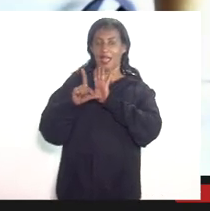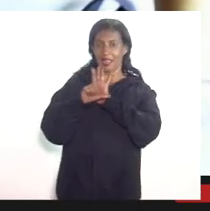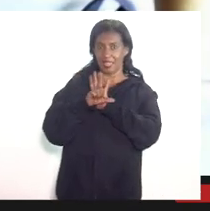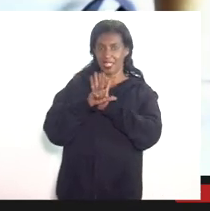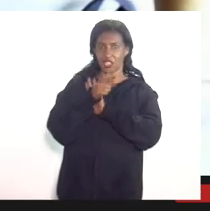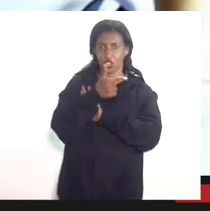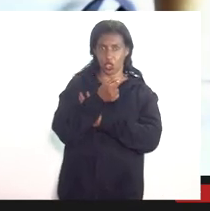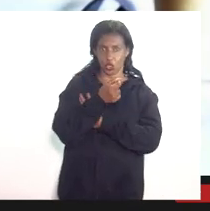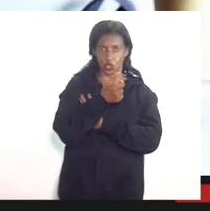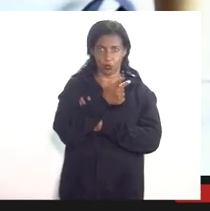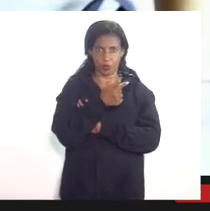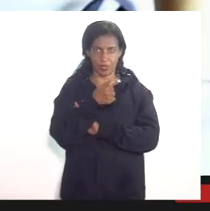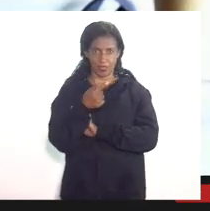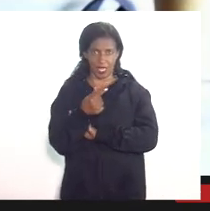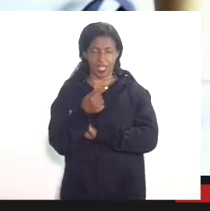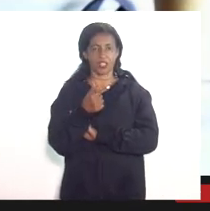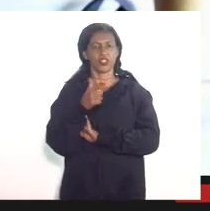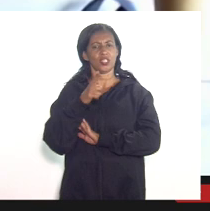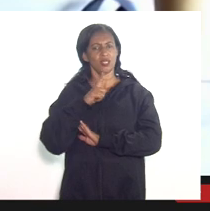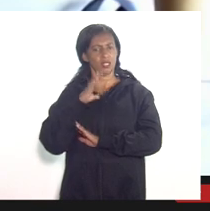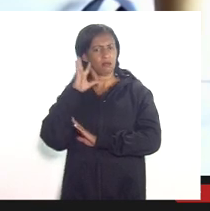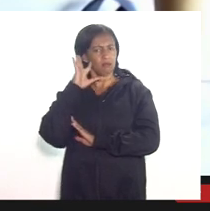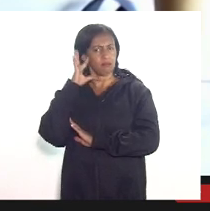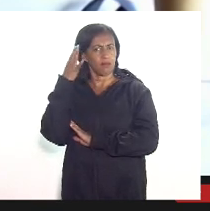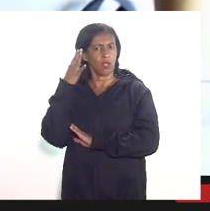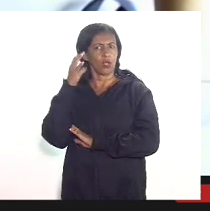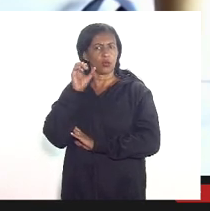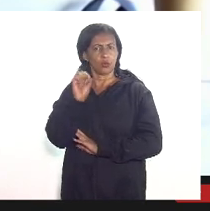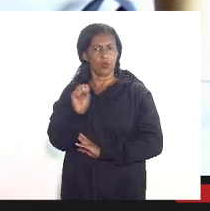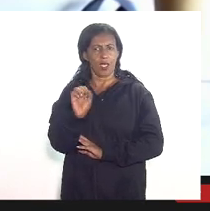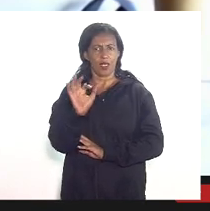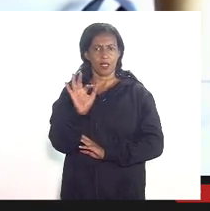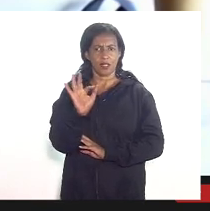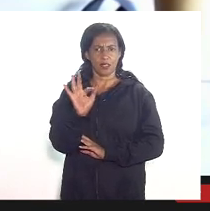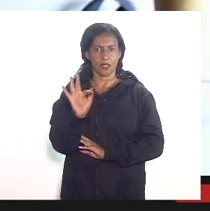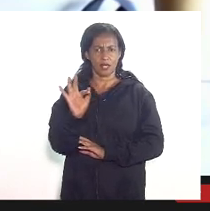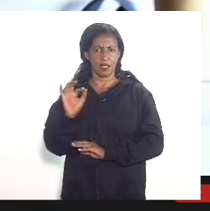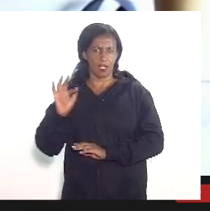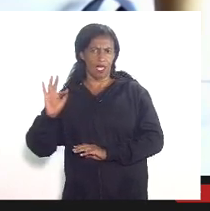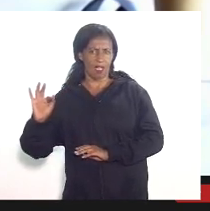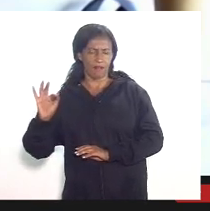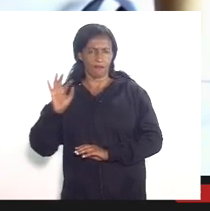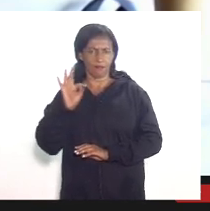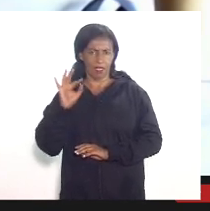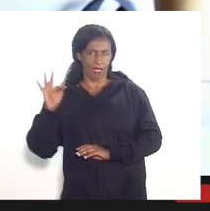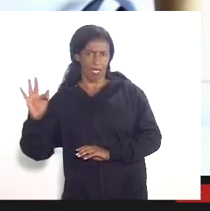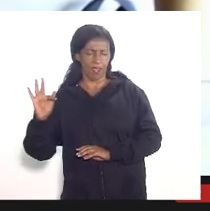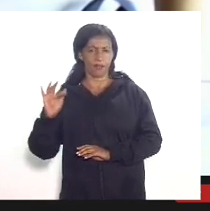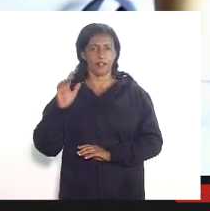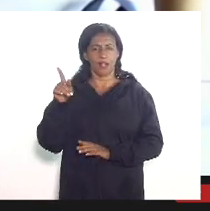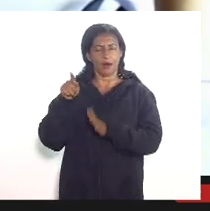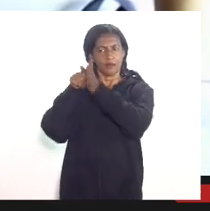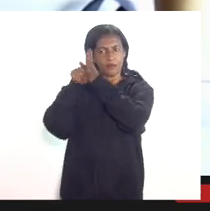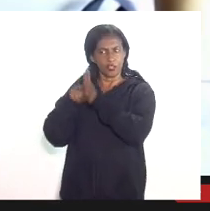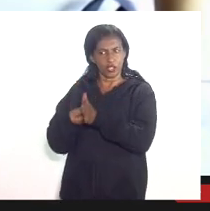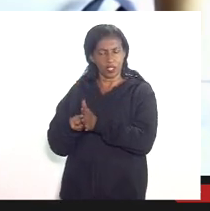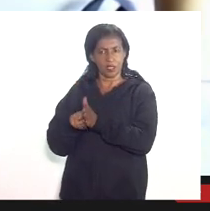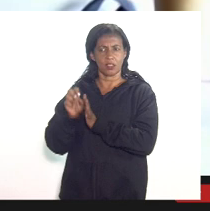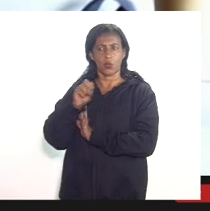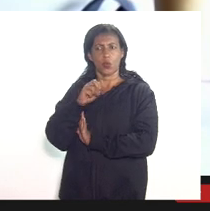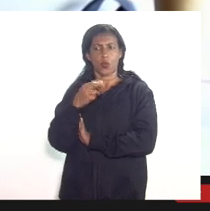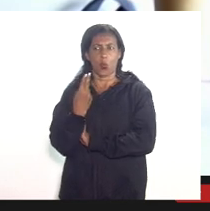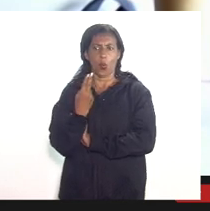temos as decisões do Supremo quer seja no mérito da fiscalização quer seja na